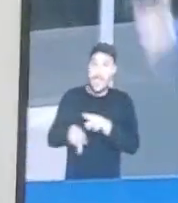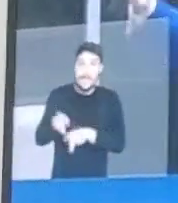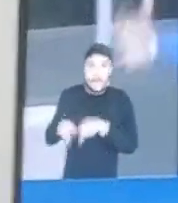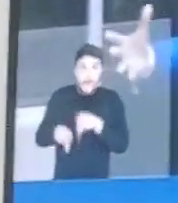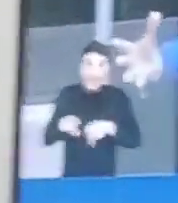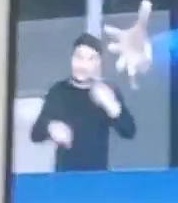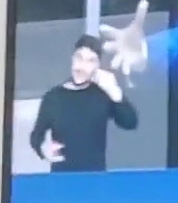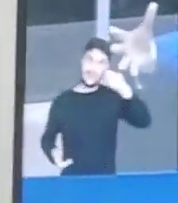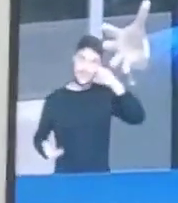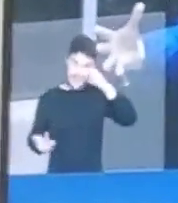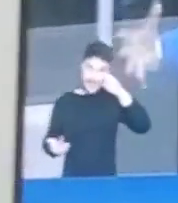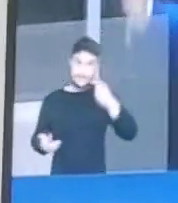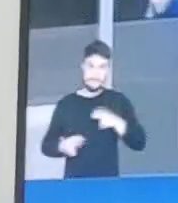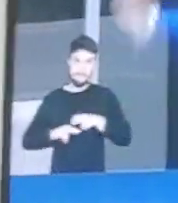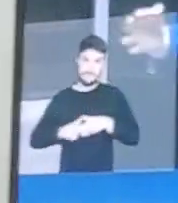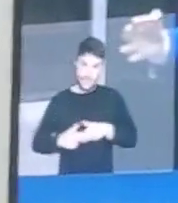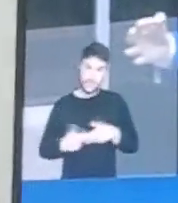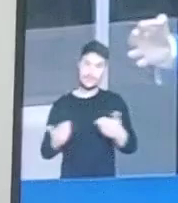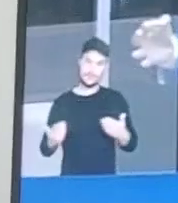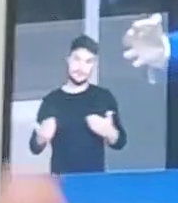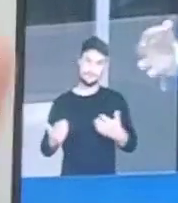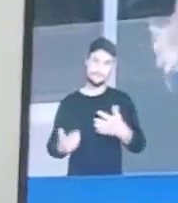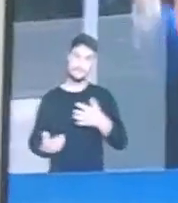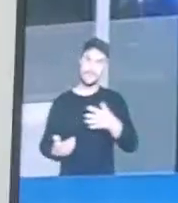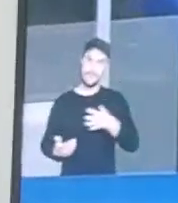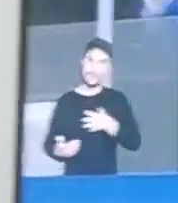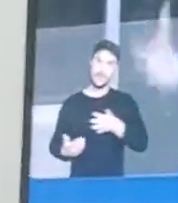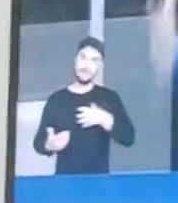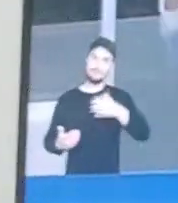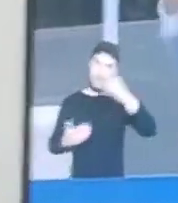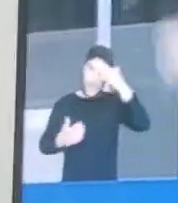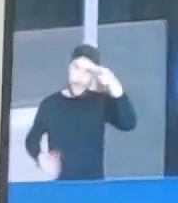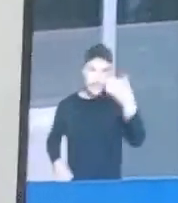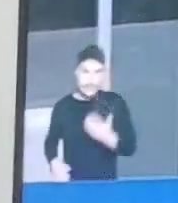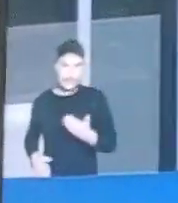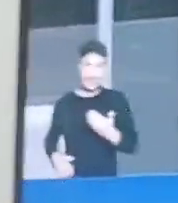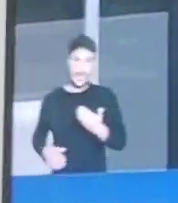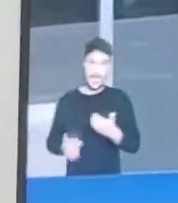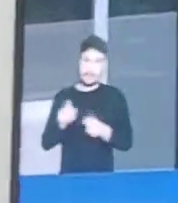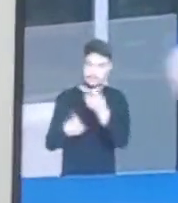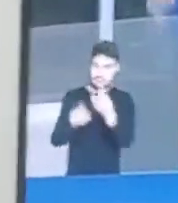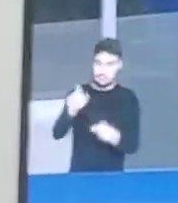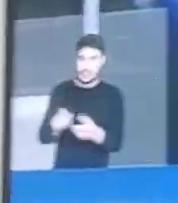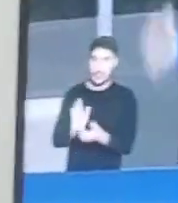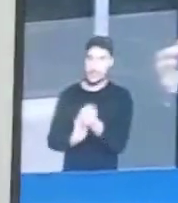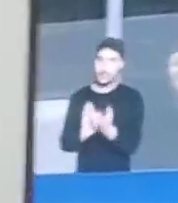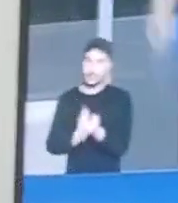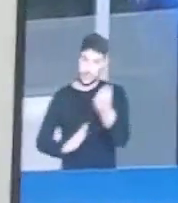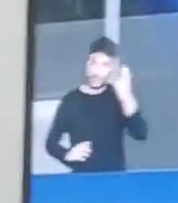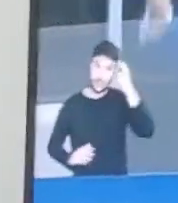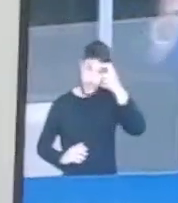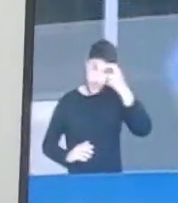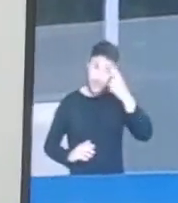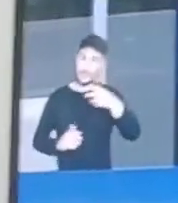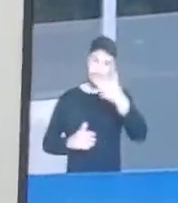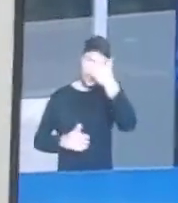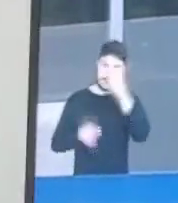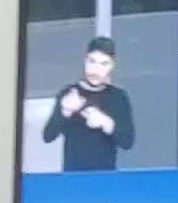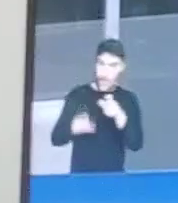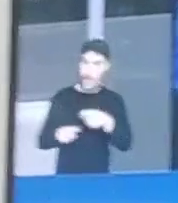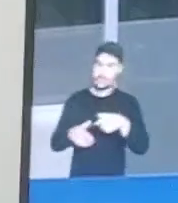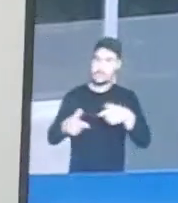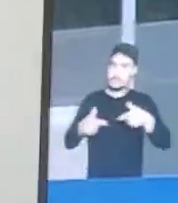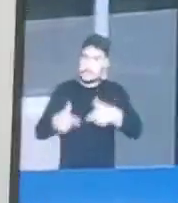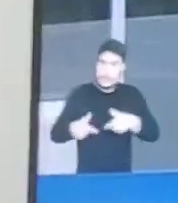para amanhã e agora vejo um pouquinho o depoimento da deputada Carmen Zanotto e da Alice Portugal falando da PEC da